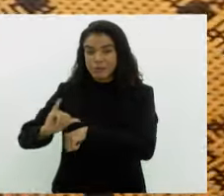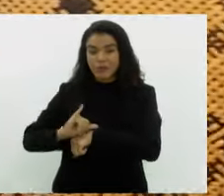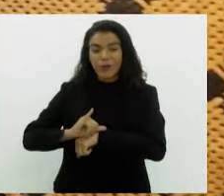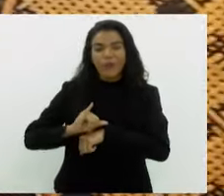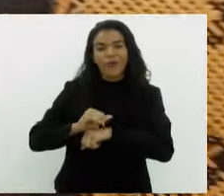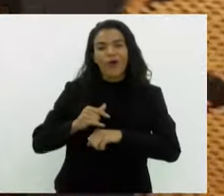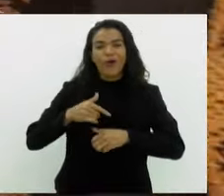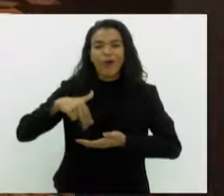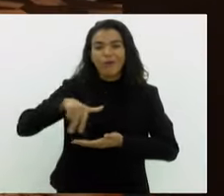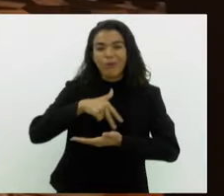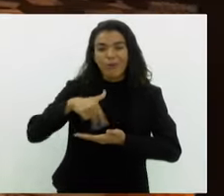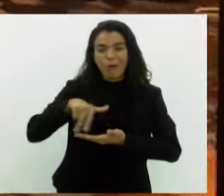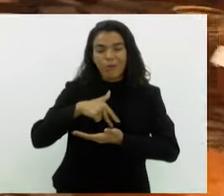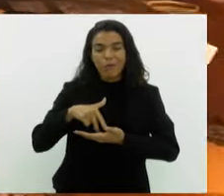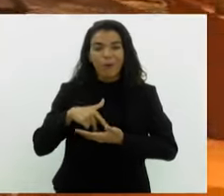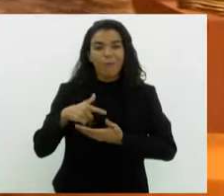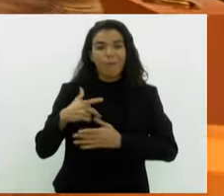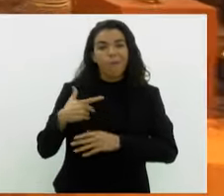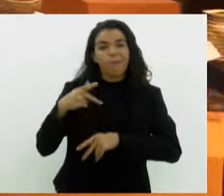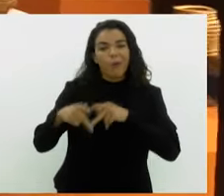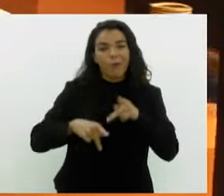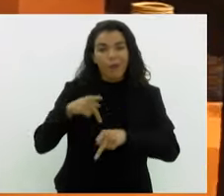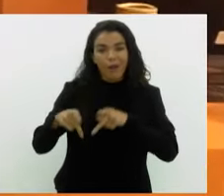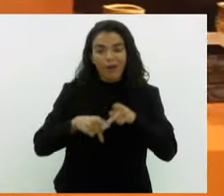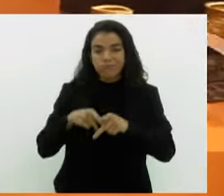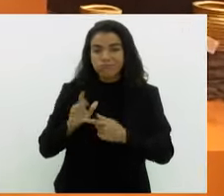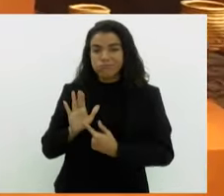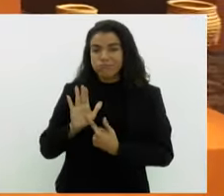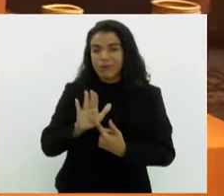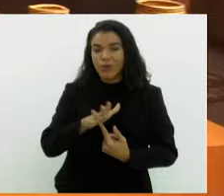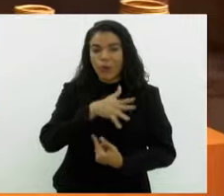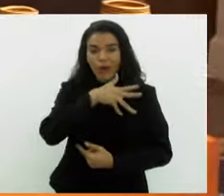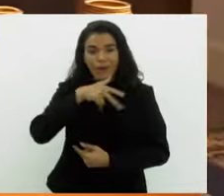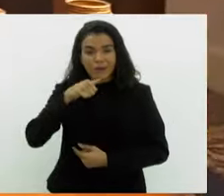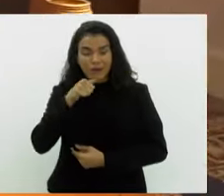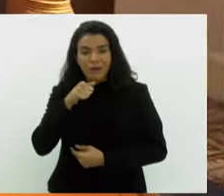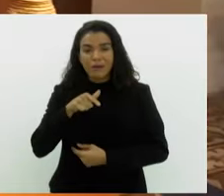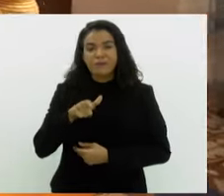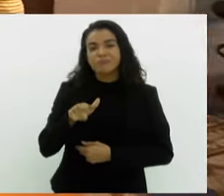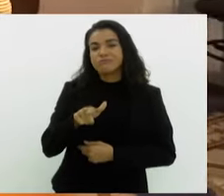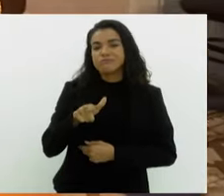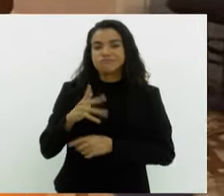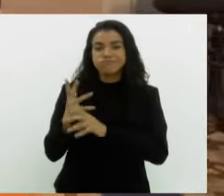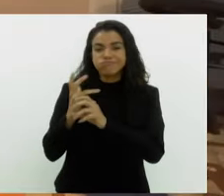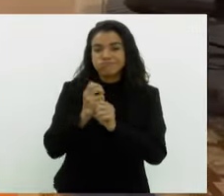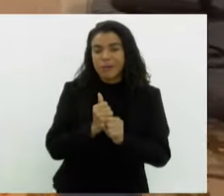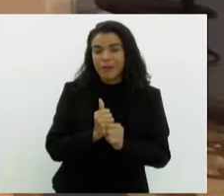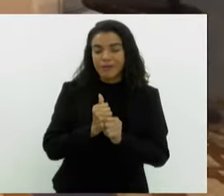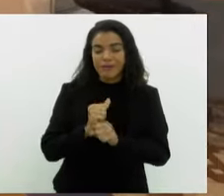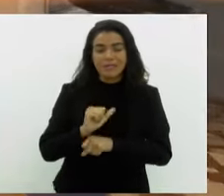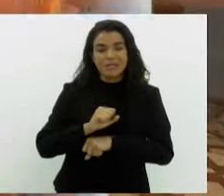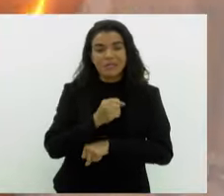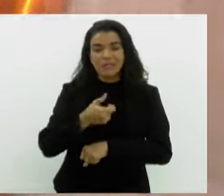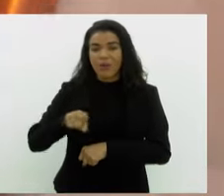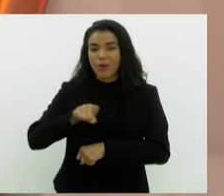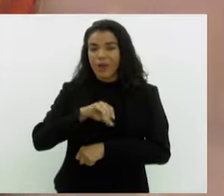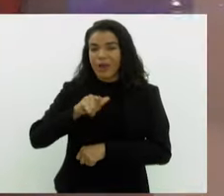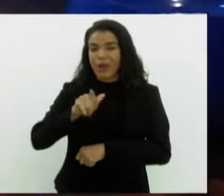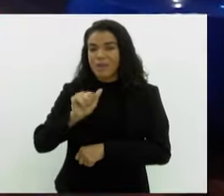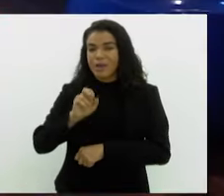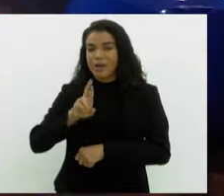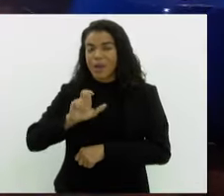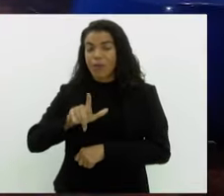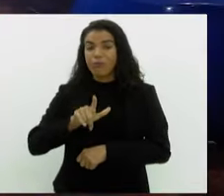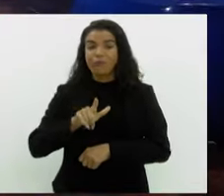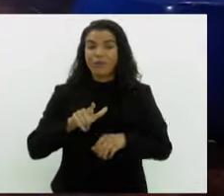Folclore e Cultura Popular, no Catete, apresenta artesanato indígena de São Gabriel da Cachoeira, no Amazonas. E a nossa